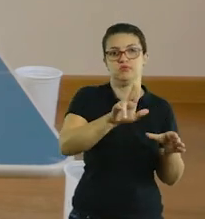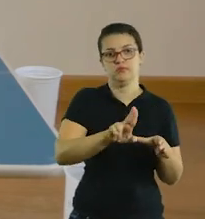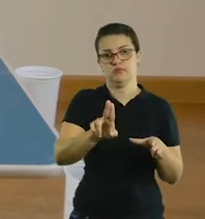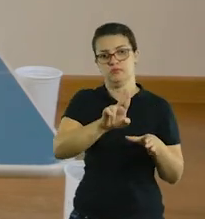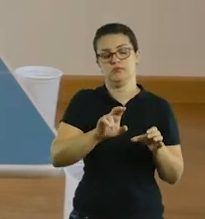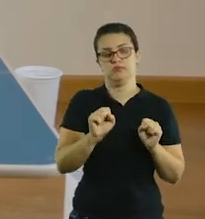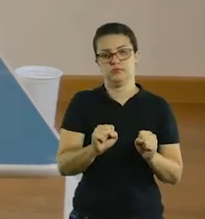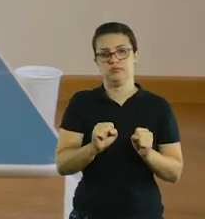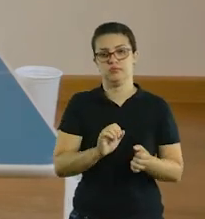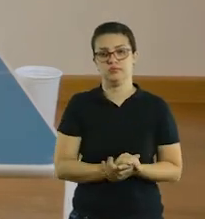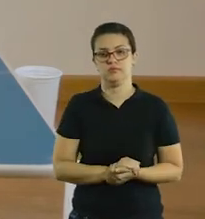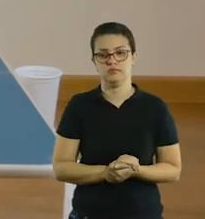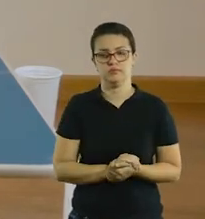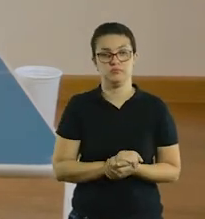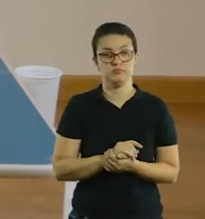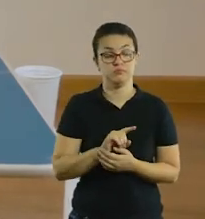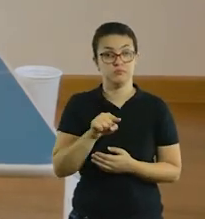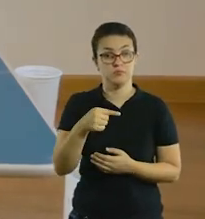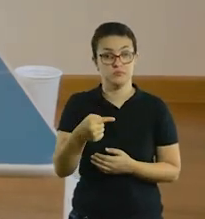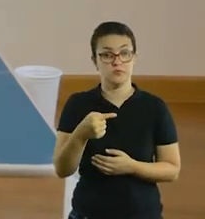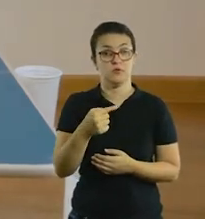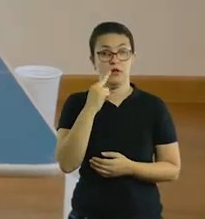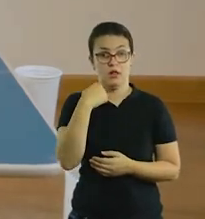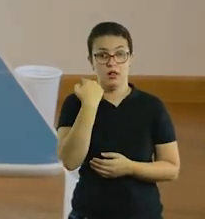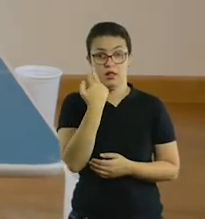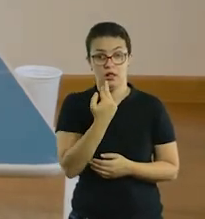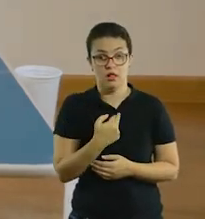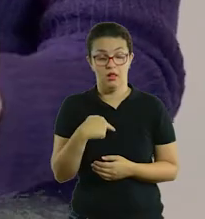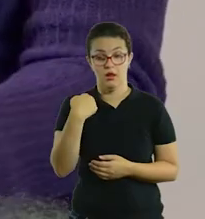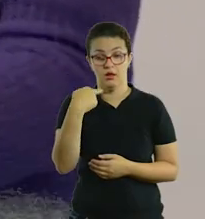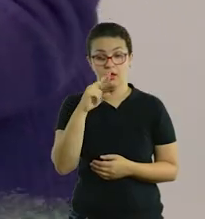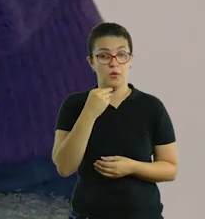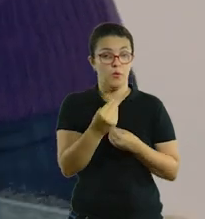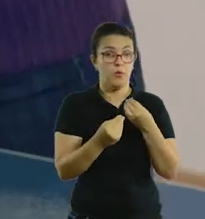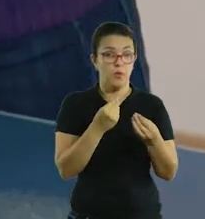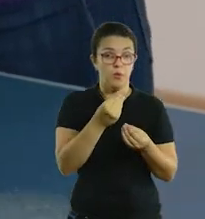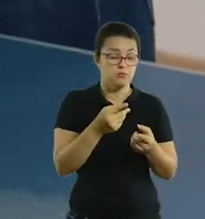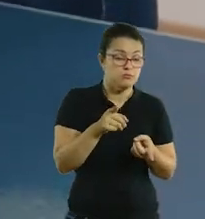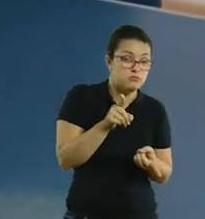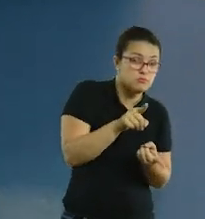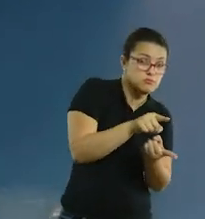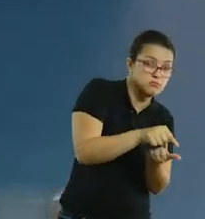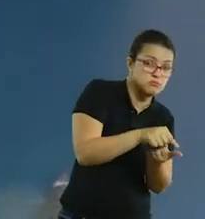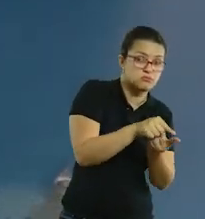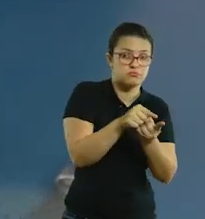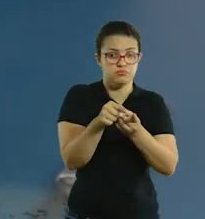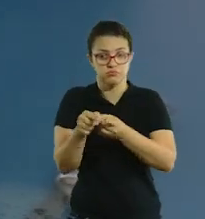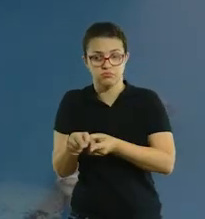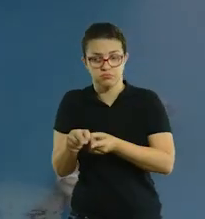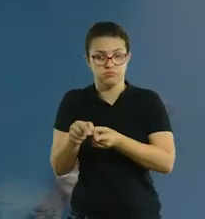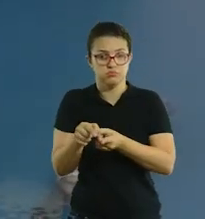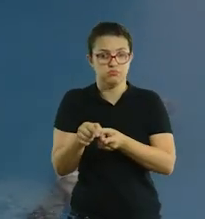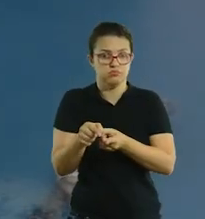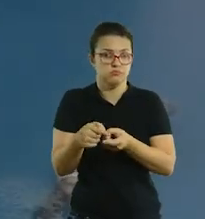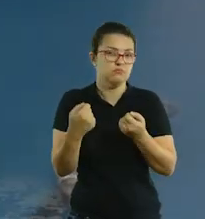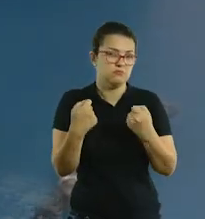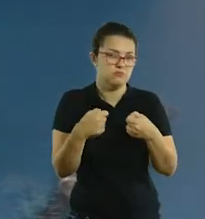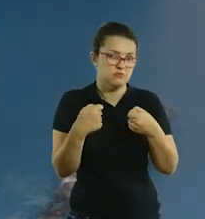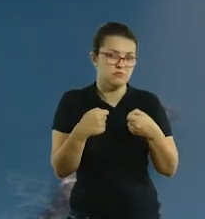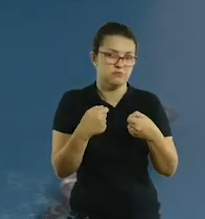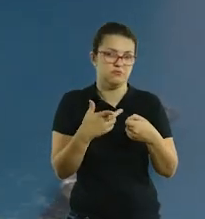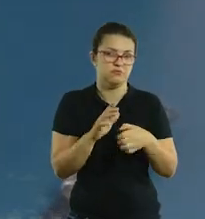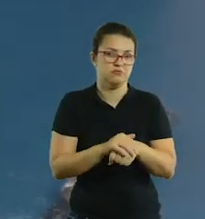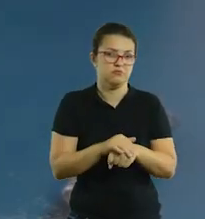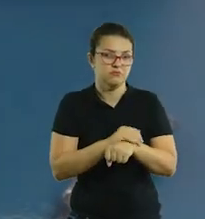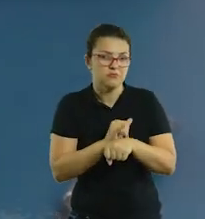E de último, você pode acrescentar, entregar para a criança os dois palitinhos e mostre para ele como que ele vai fazer. Então, precisa de uma